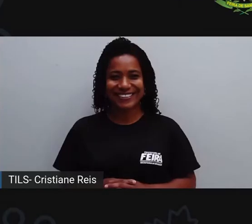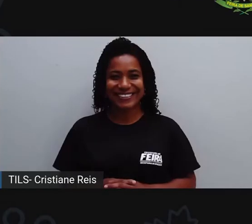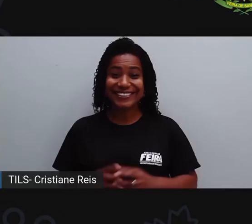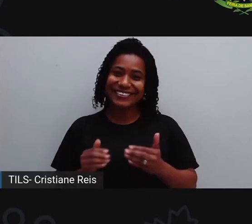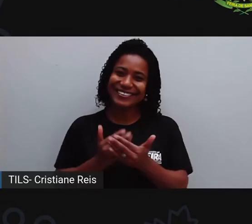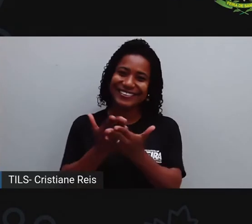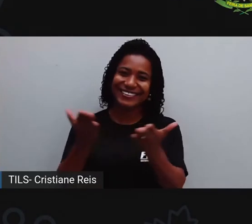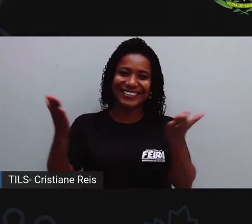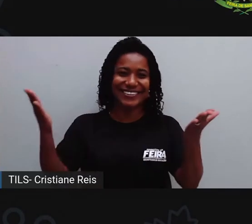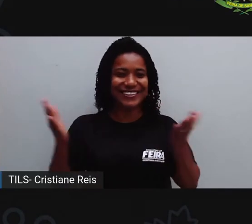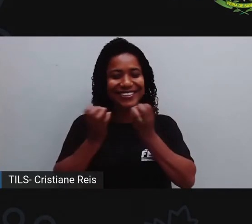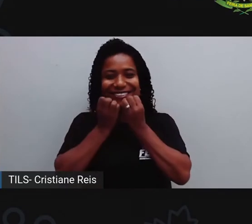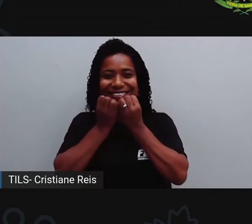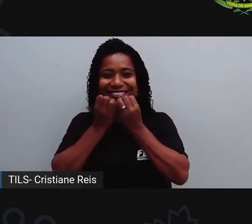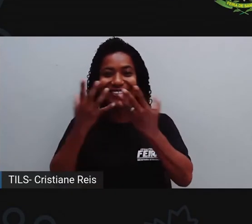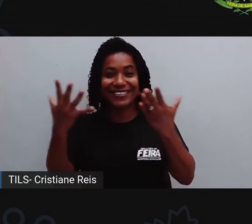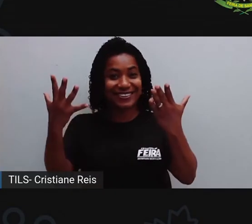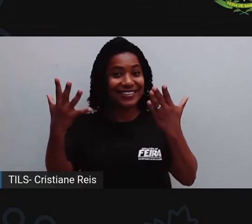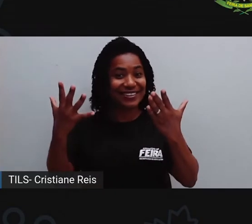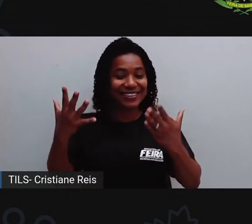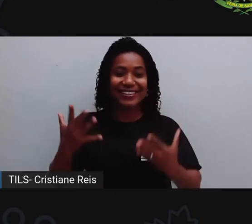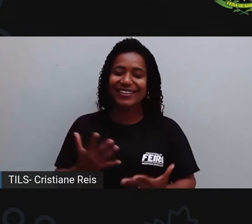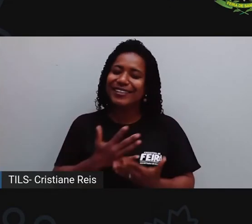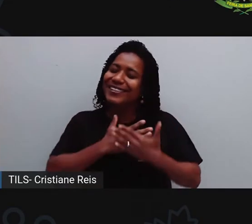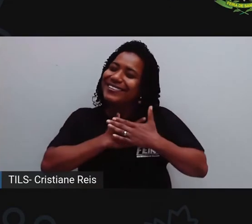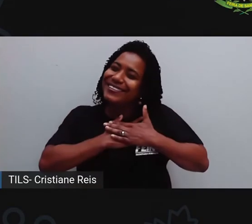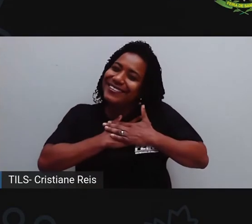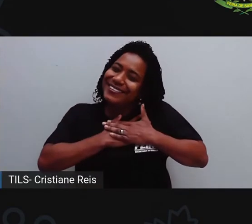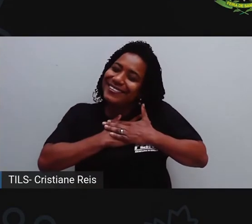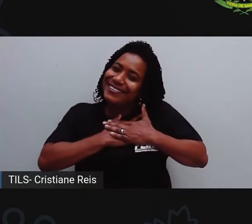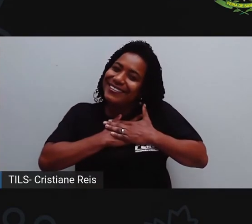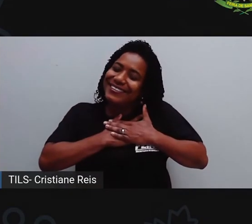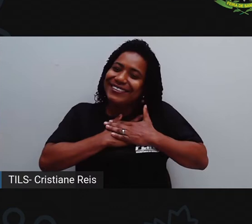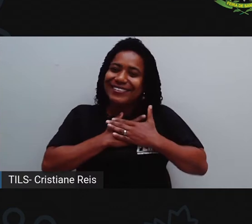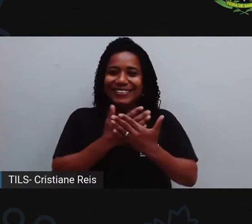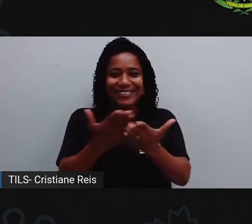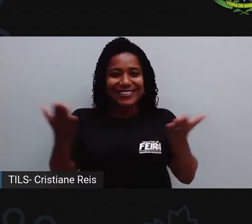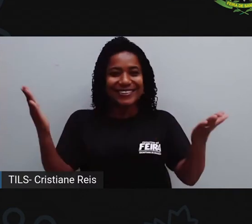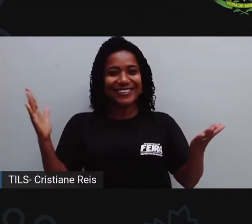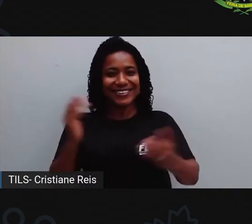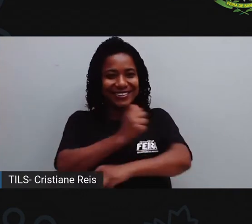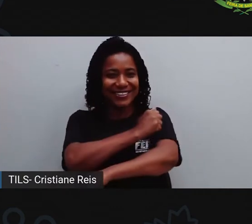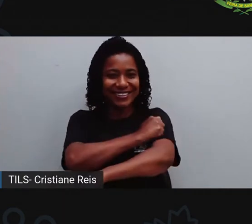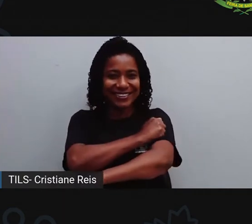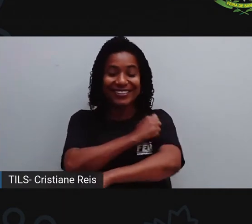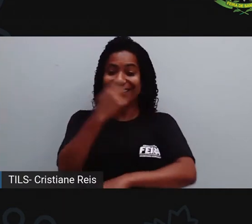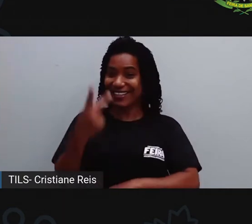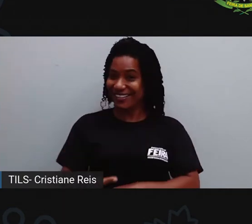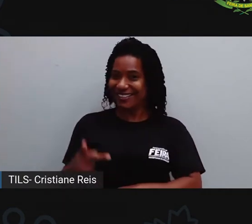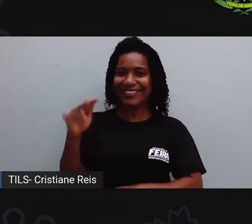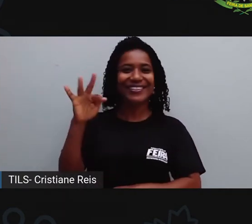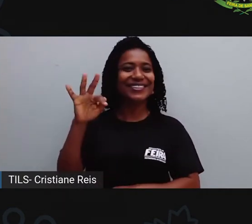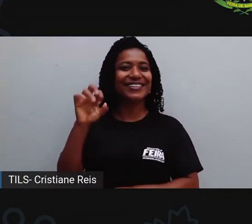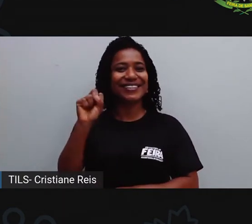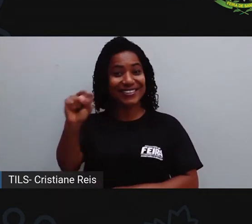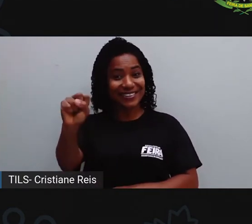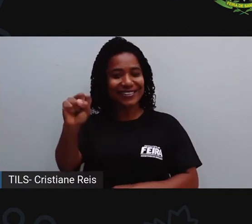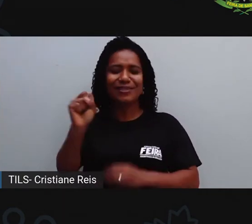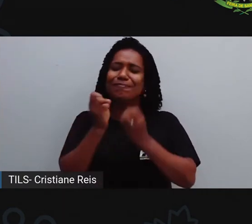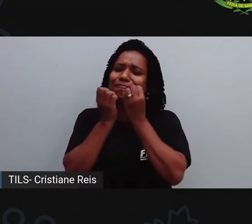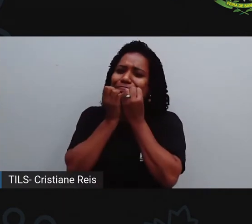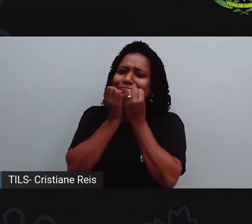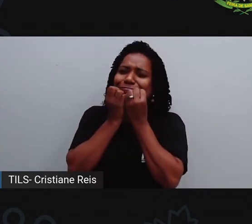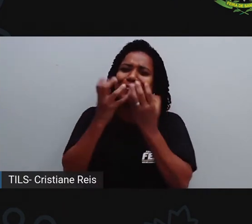Olá, meus amores, meus queridos e amados alunos da cidade de Feira de Santana. É com